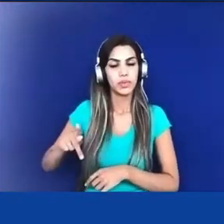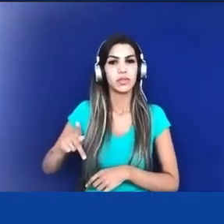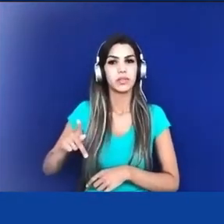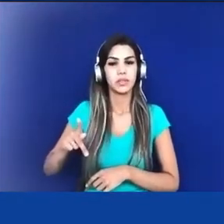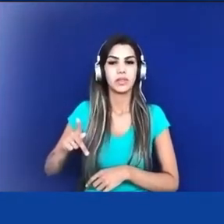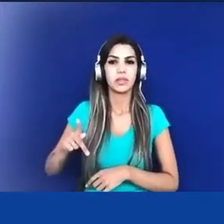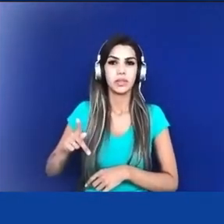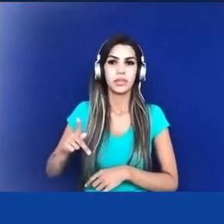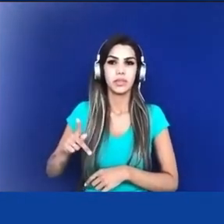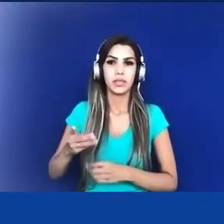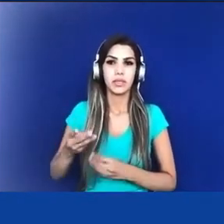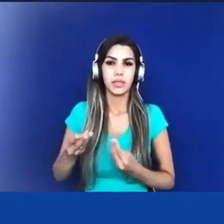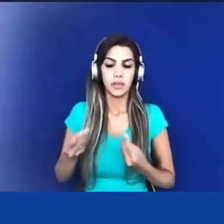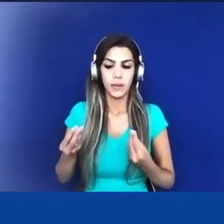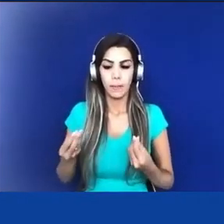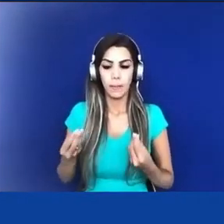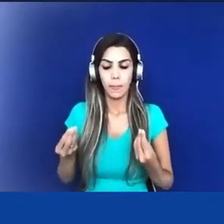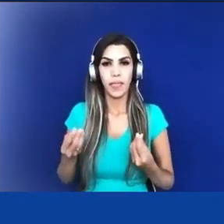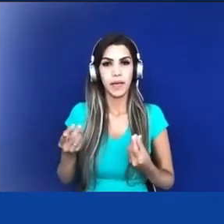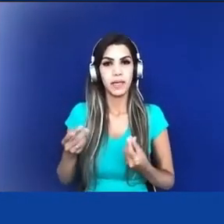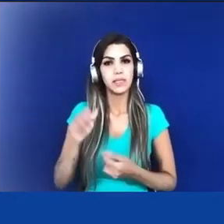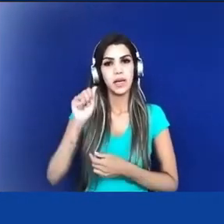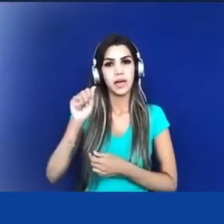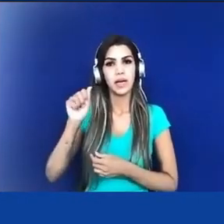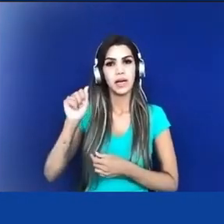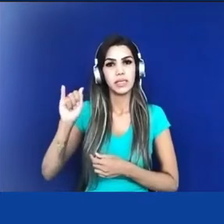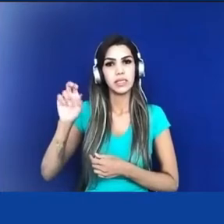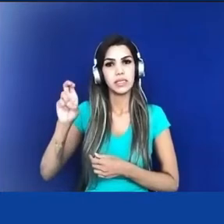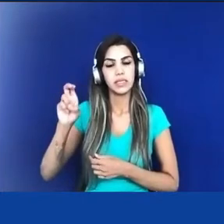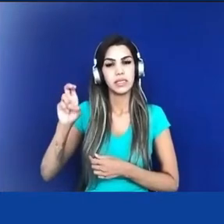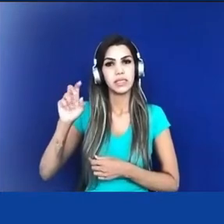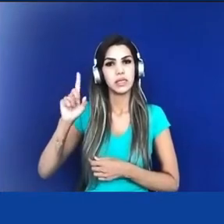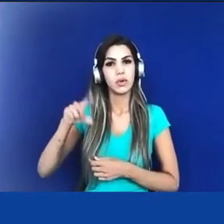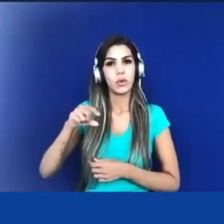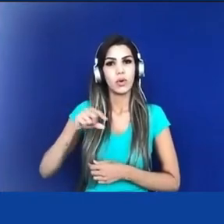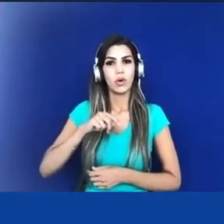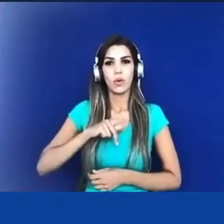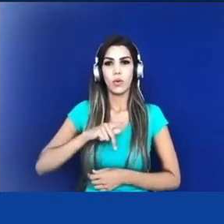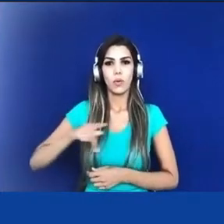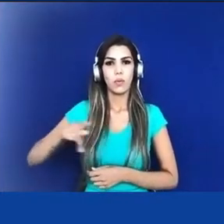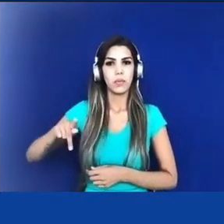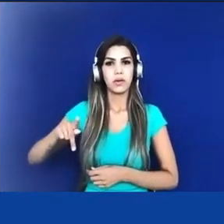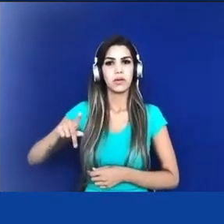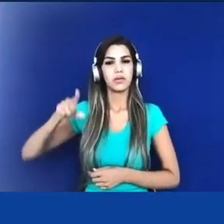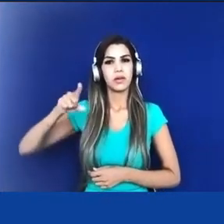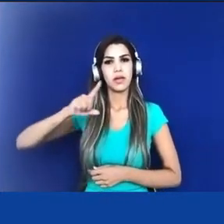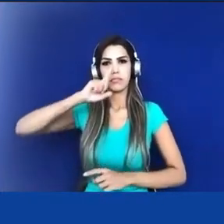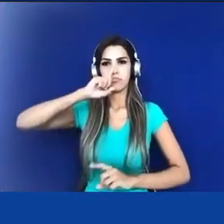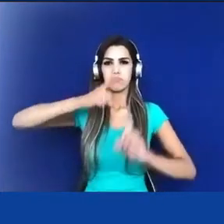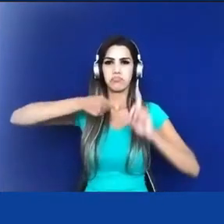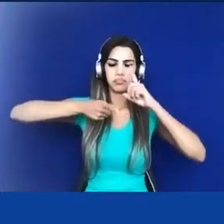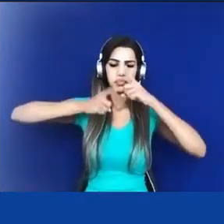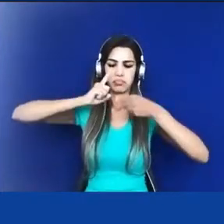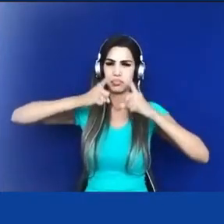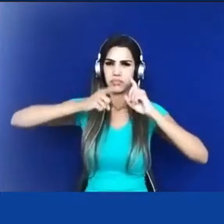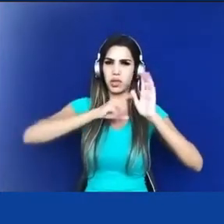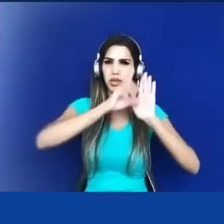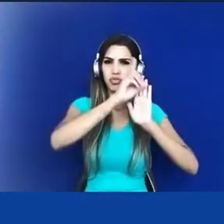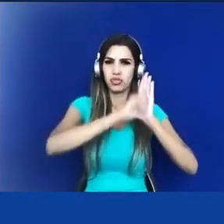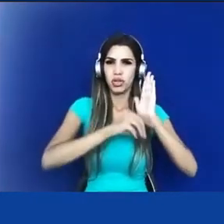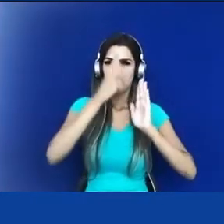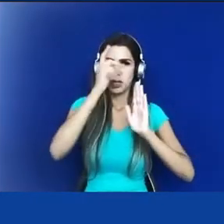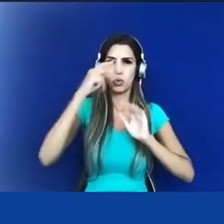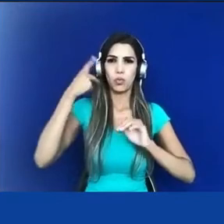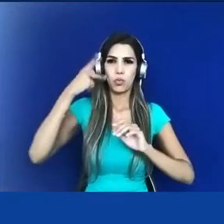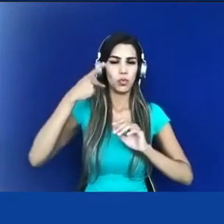permitia ele governar sobre o decreto-lei, suspendia os direitos políticos de quem ele quisesse,